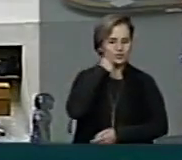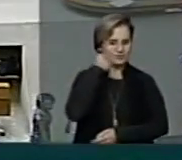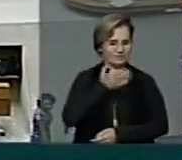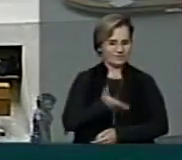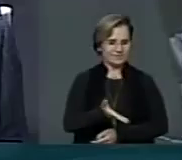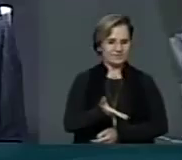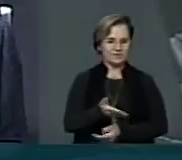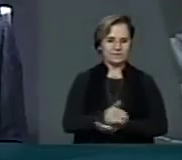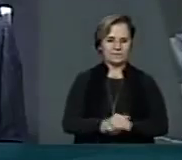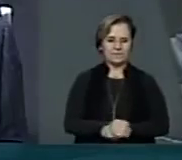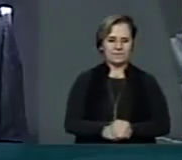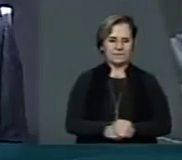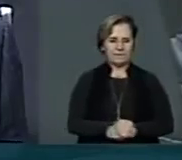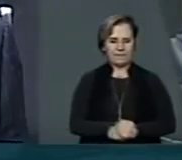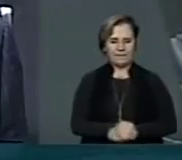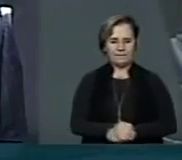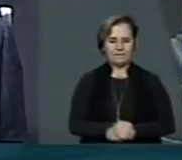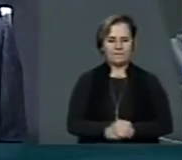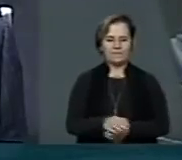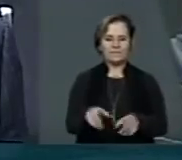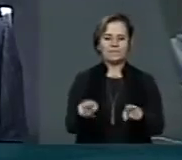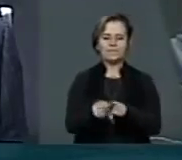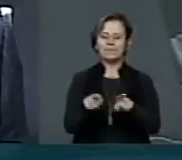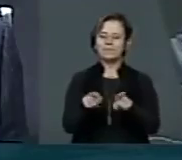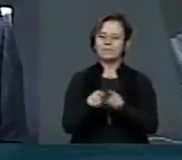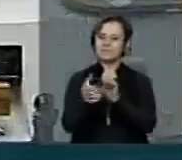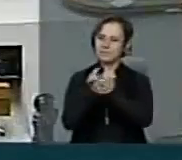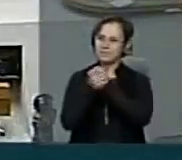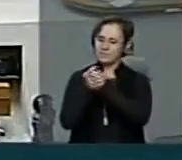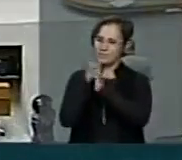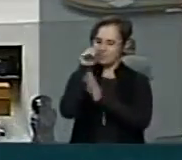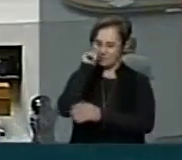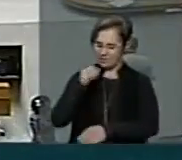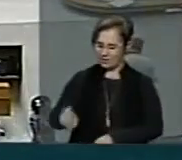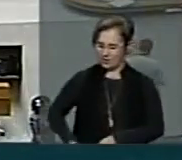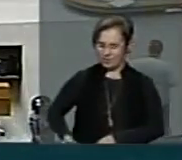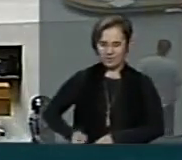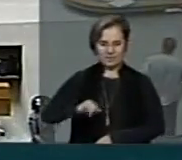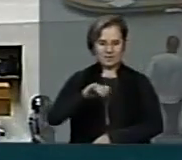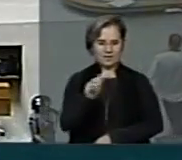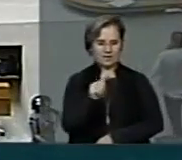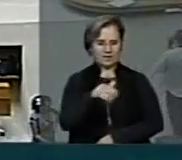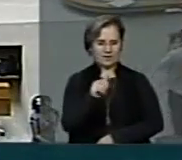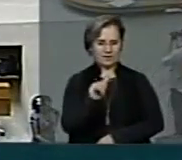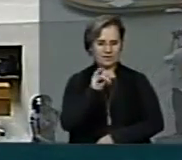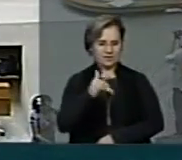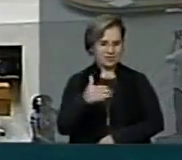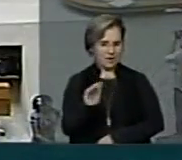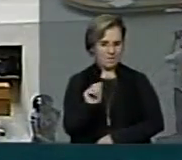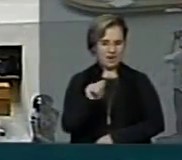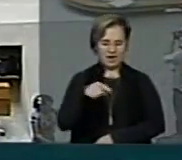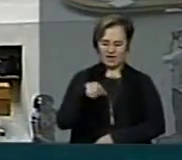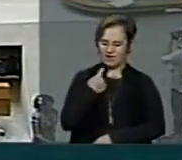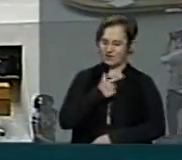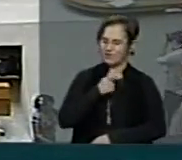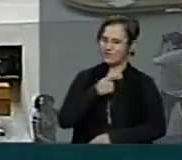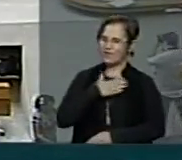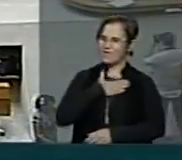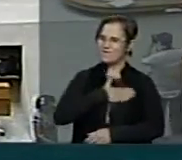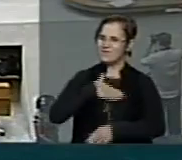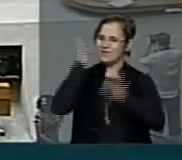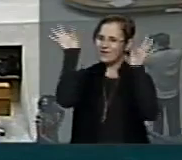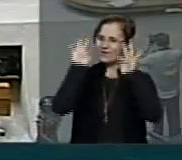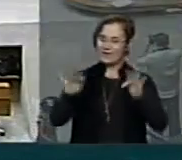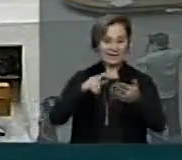a nossa embaixadora da Jamaica, a quem a gente tem a felicidade de